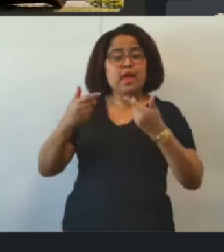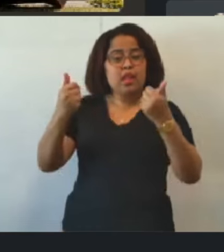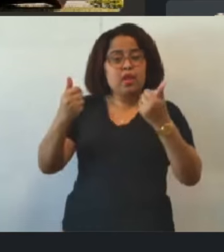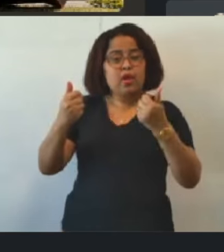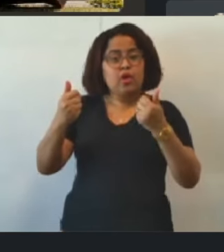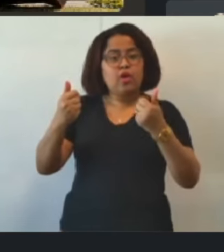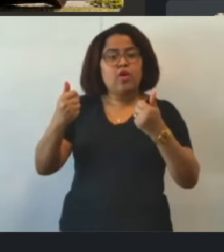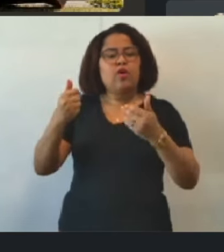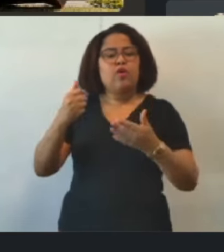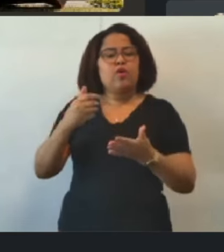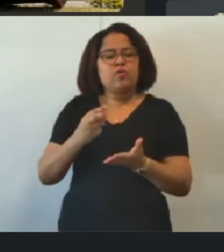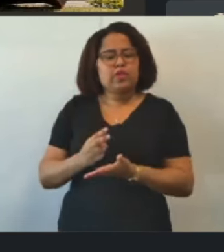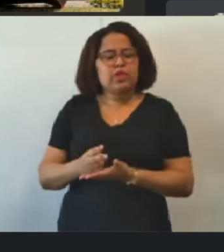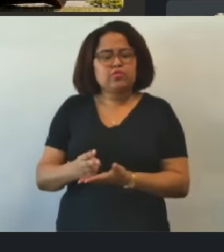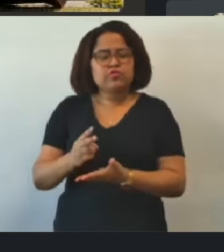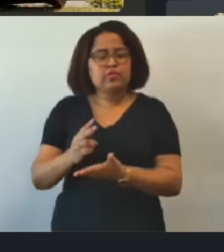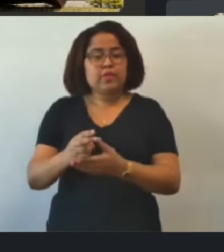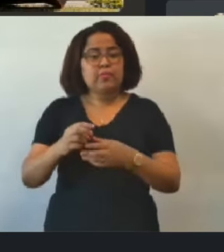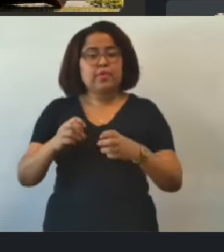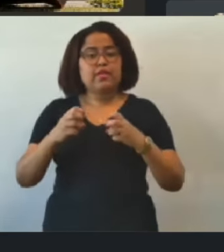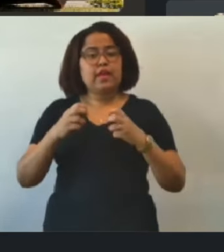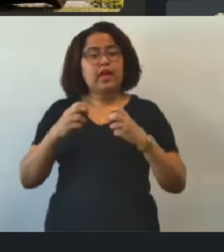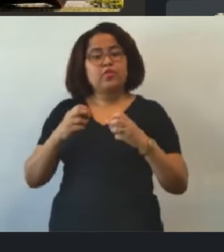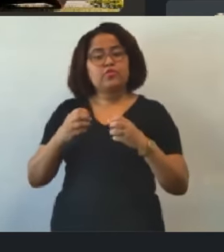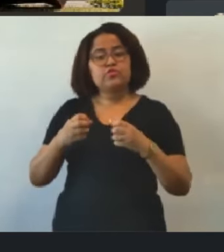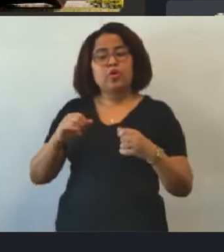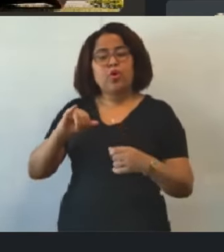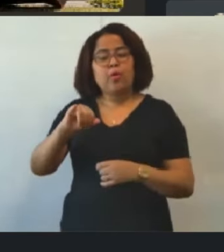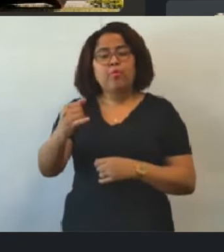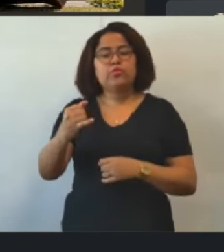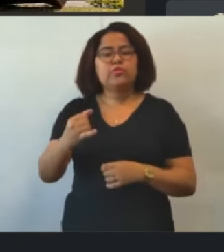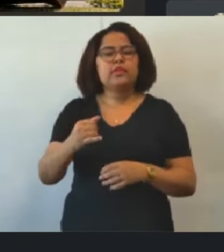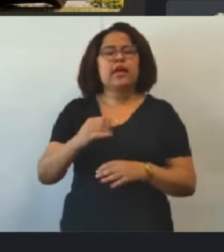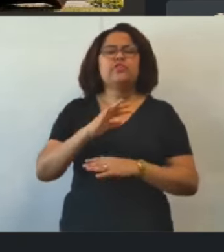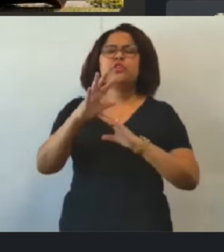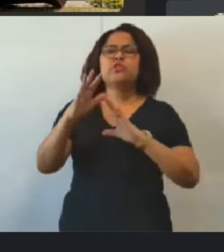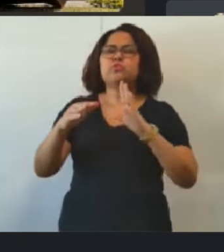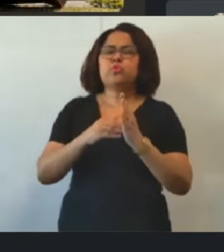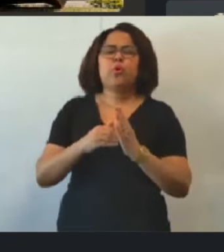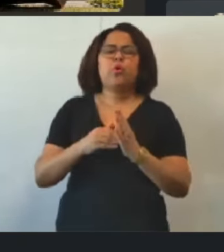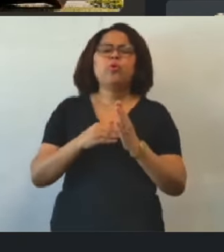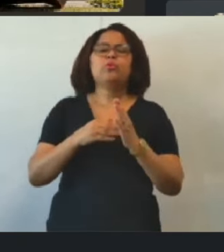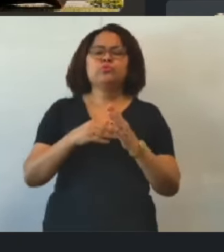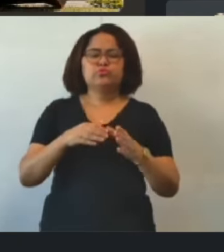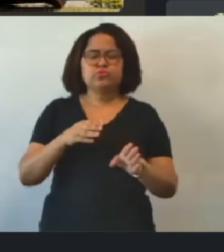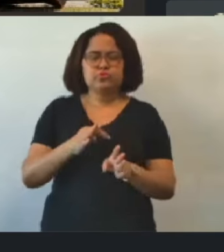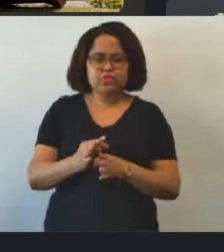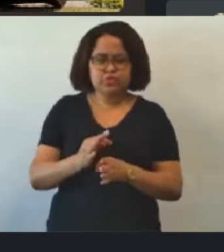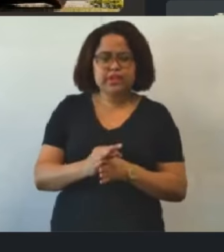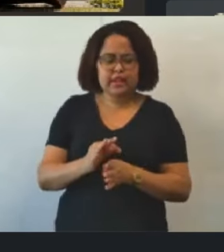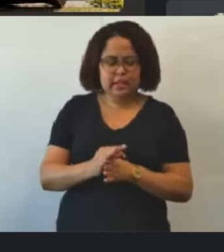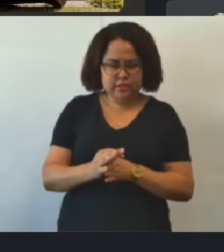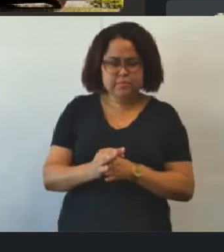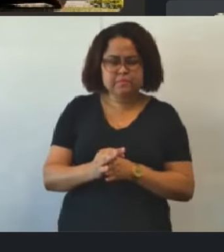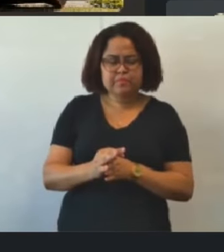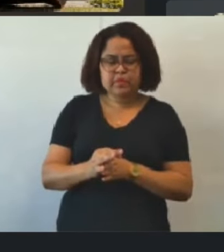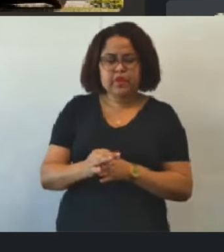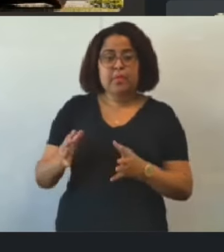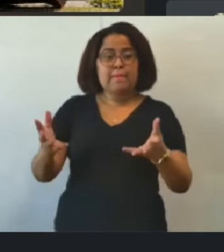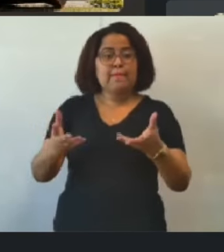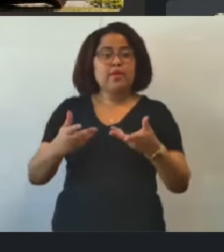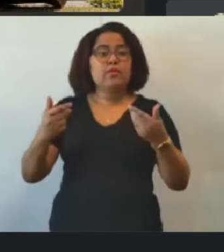todos os conselheiros. Essa é uma comissão especial de estudo para melhoria dos conselhos tutelares.